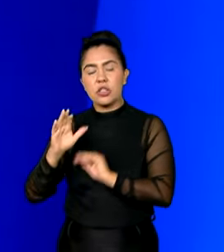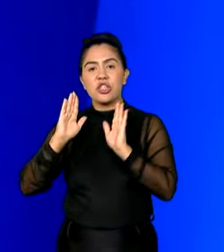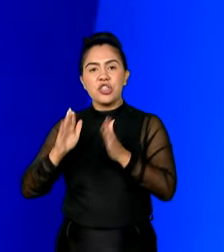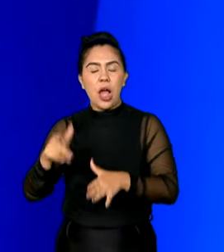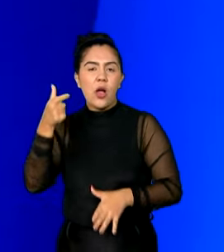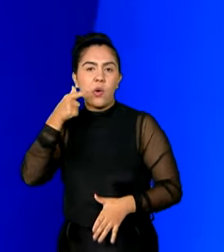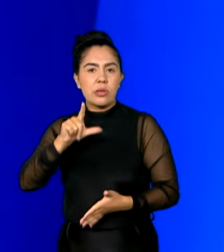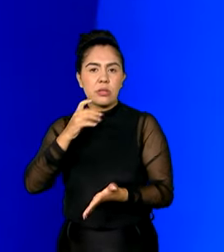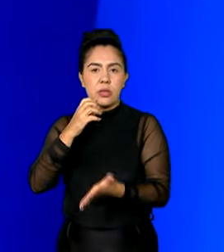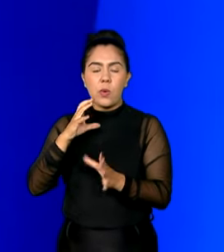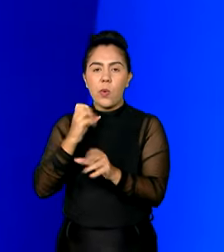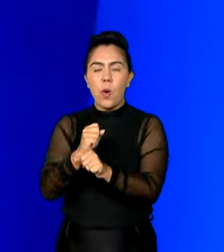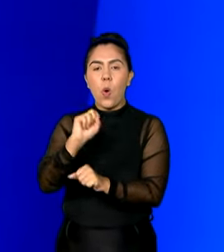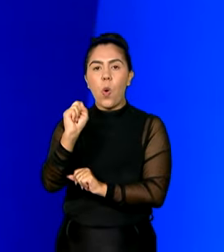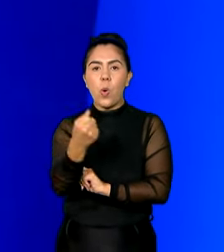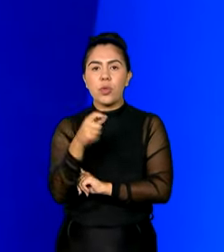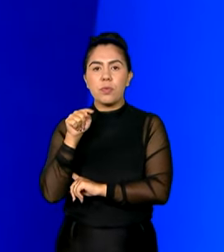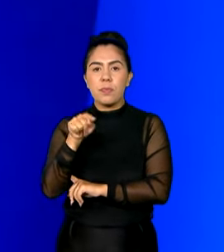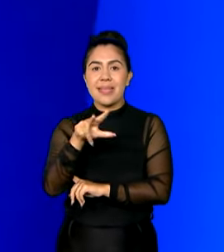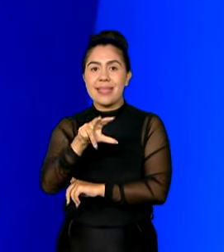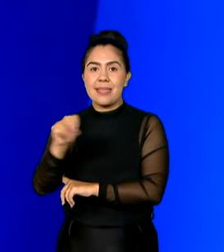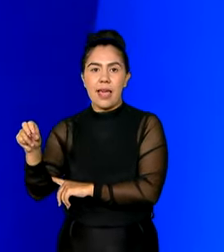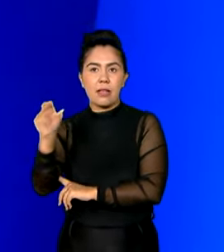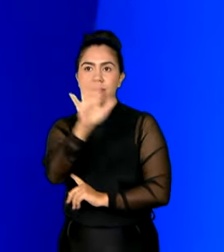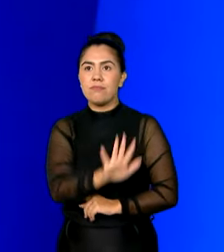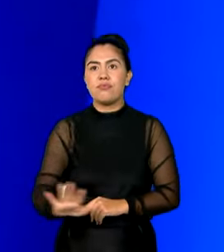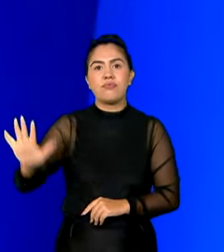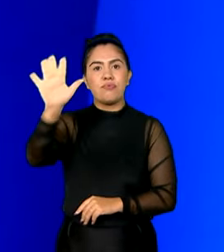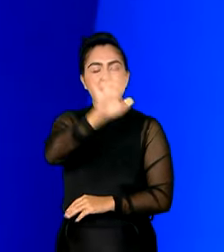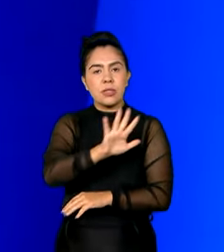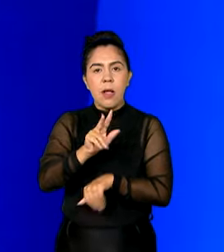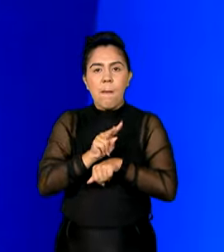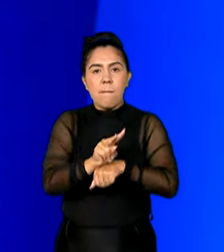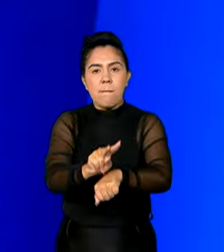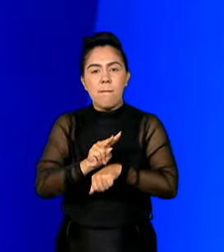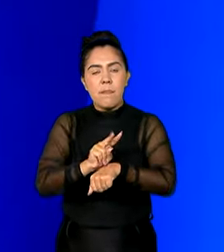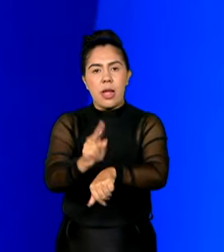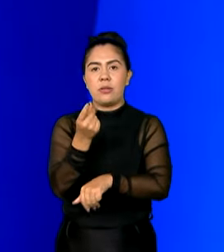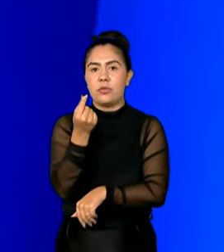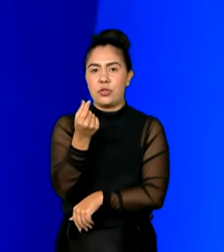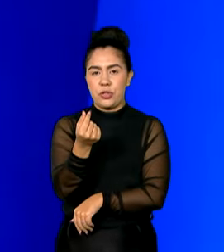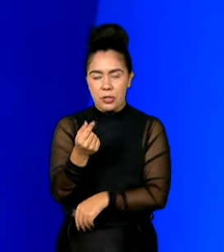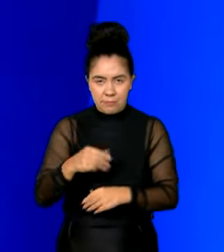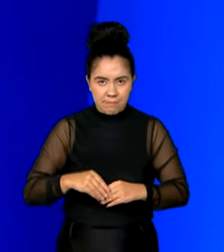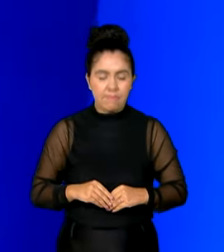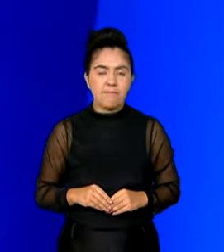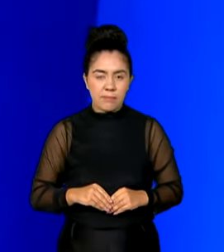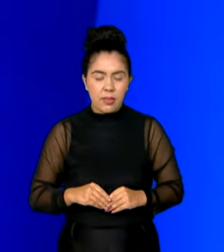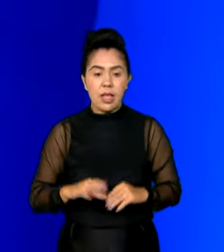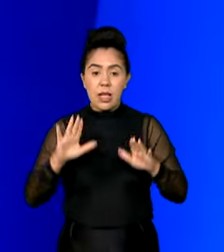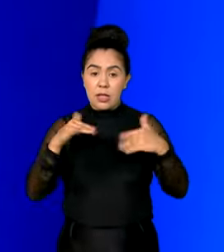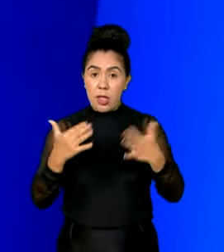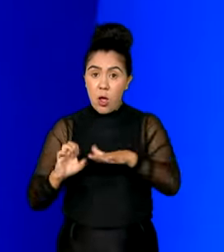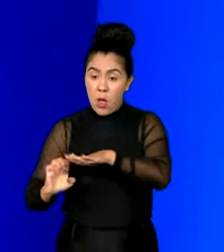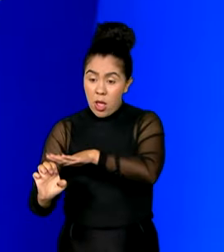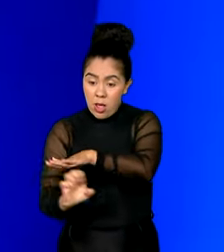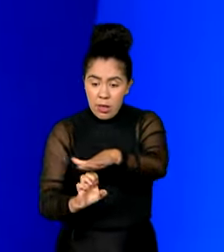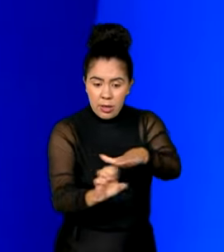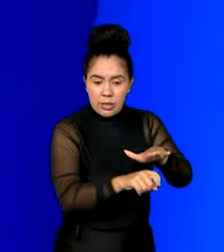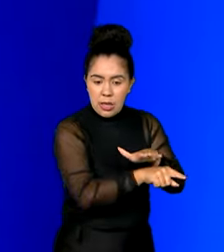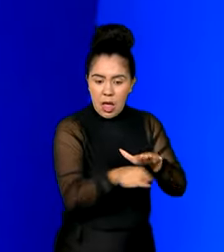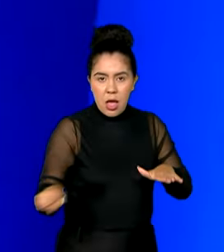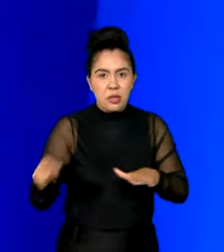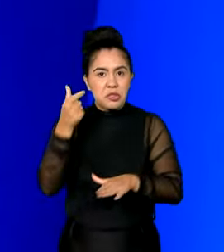operações no Brasil inteiro, emprestando mais de 260 milhões de reais. São empresas que respiraram.